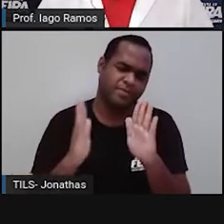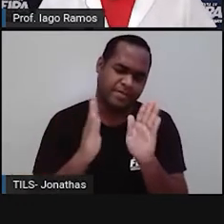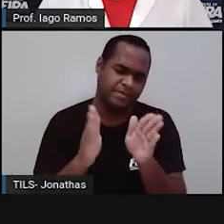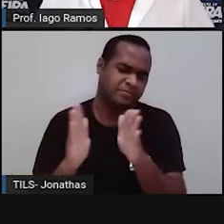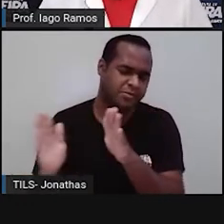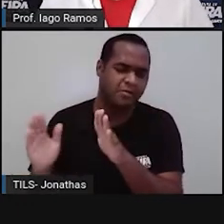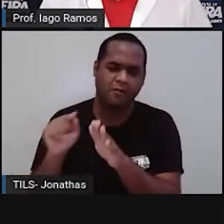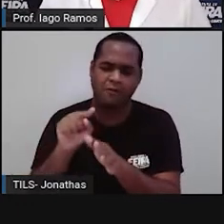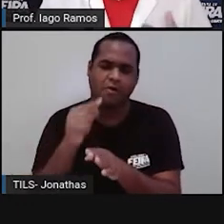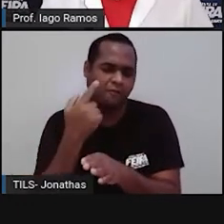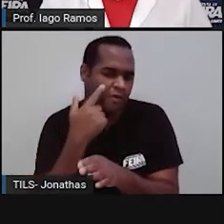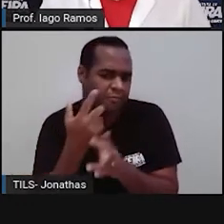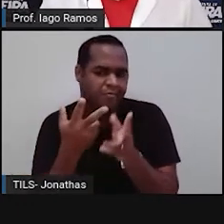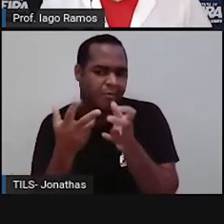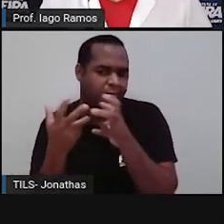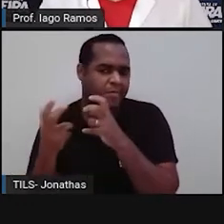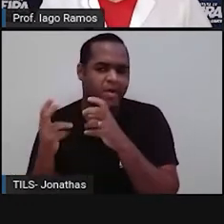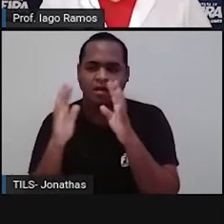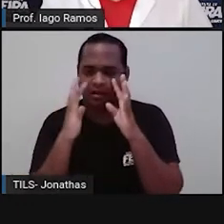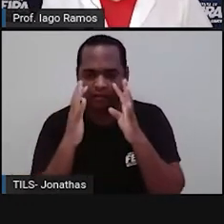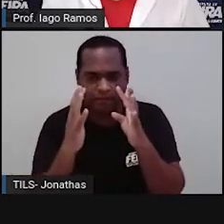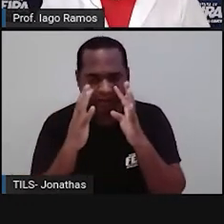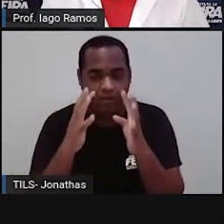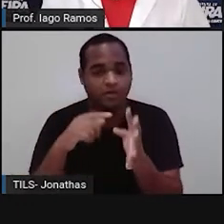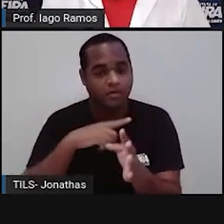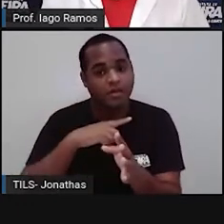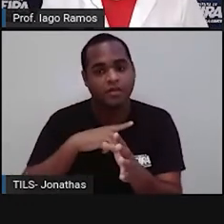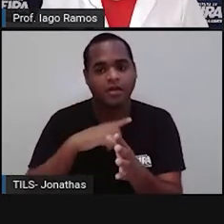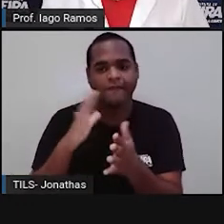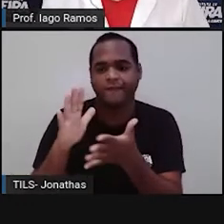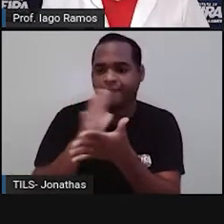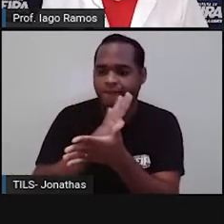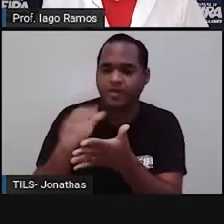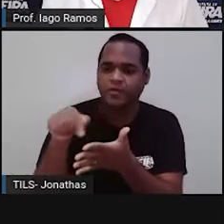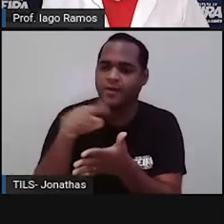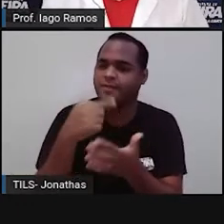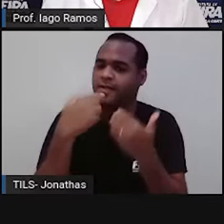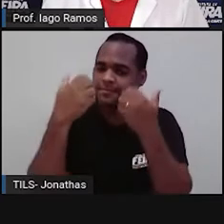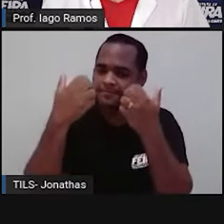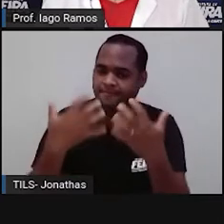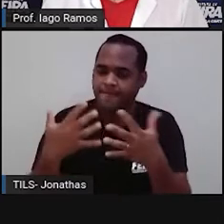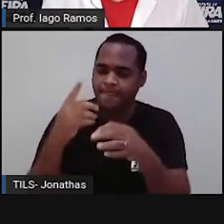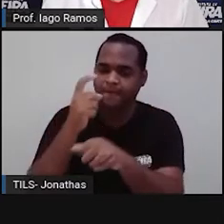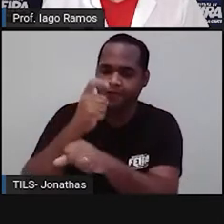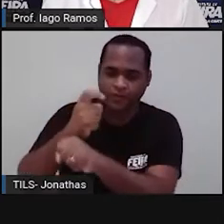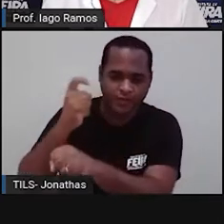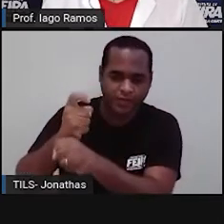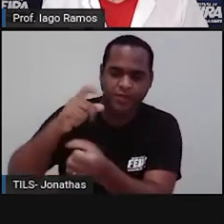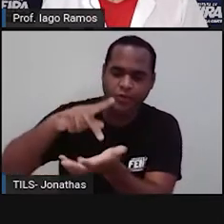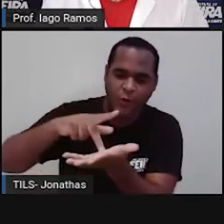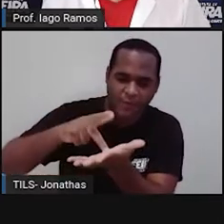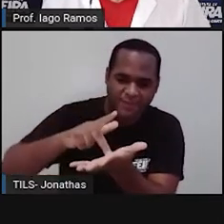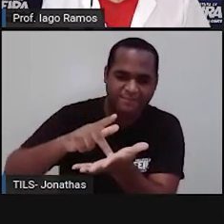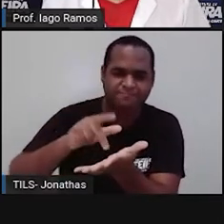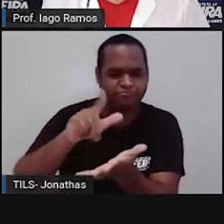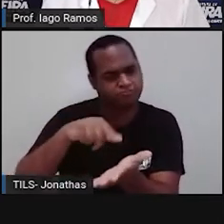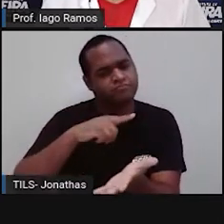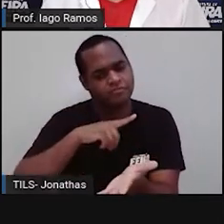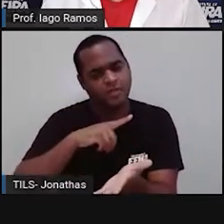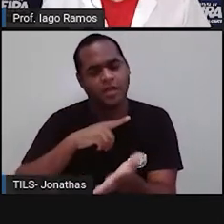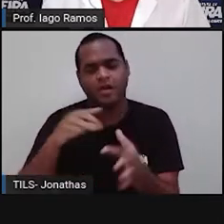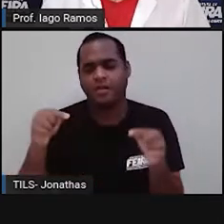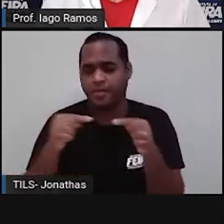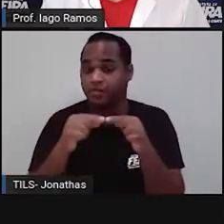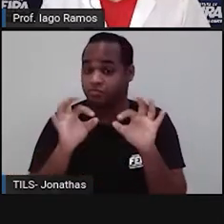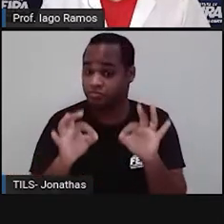você deve ter visto, prestou atenção direitinho e viu que a gente estava falando sobre sólidos geométricos, é isso aí,